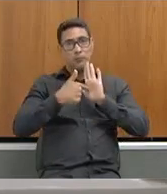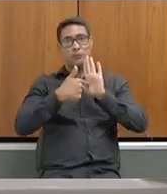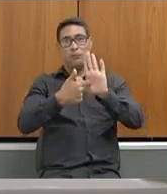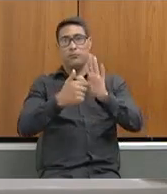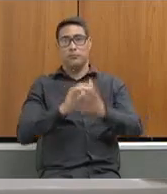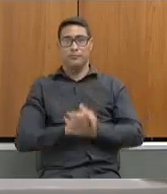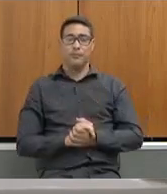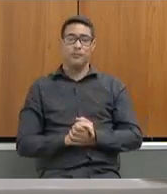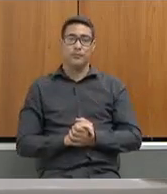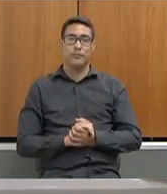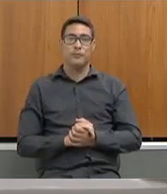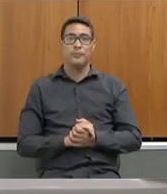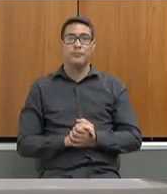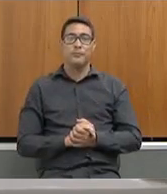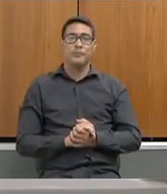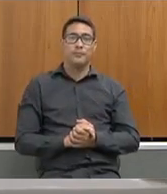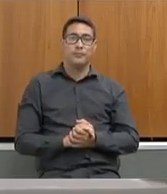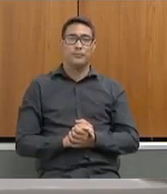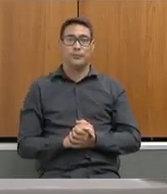fidedigno.